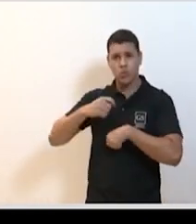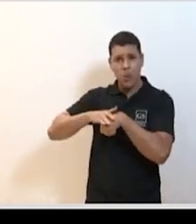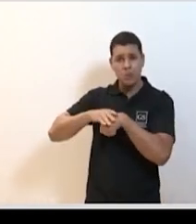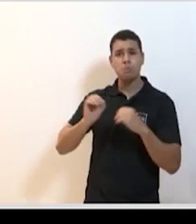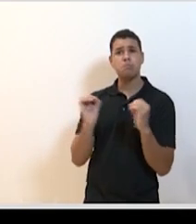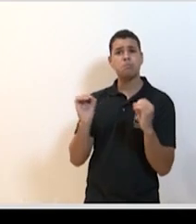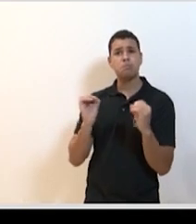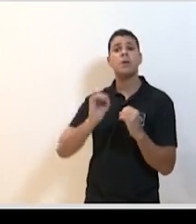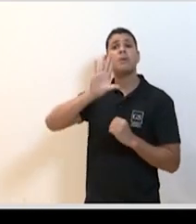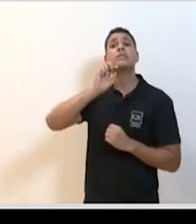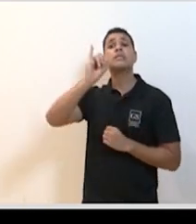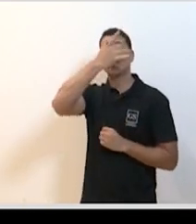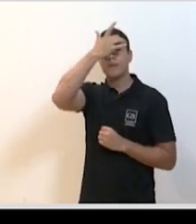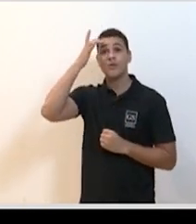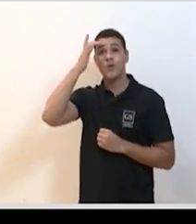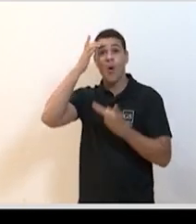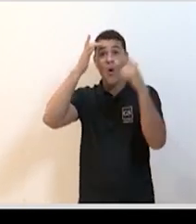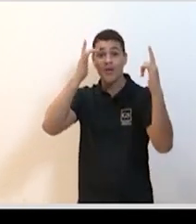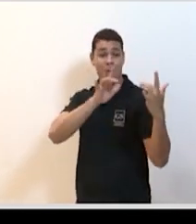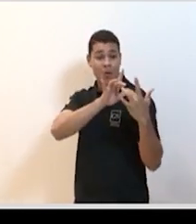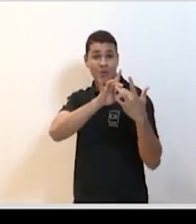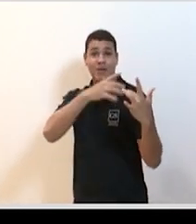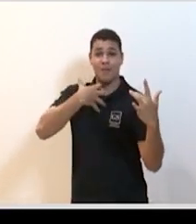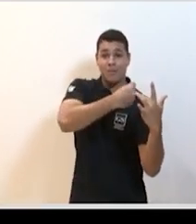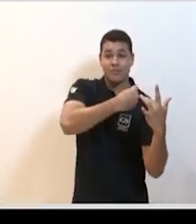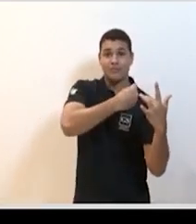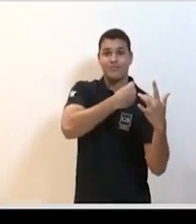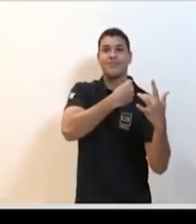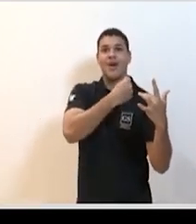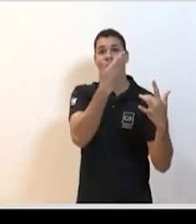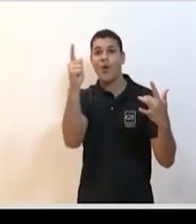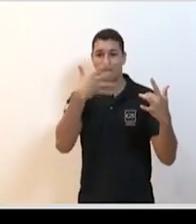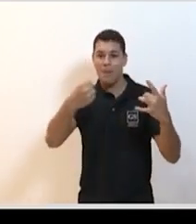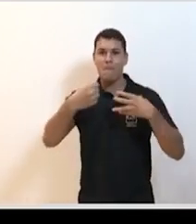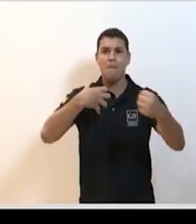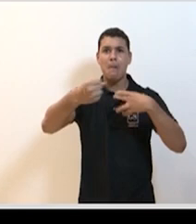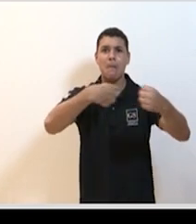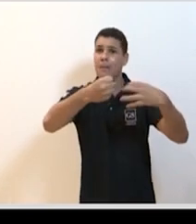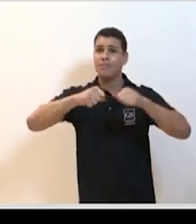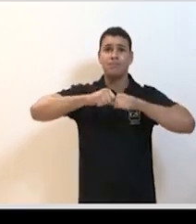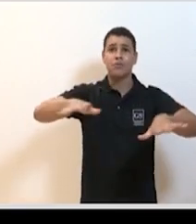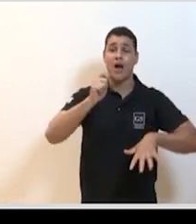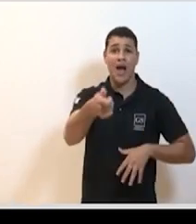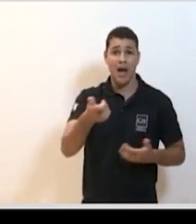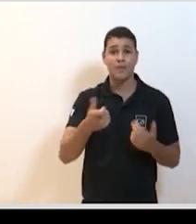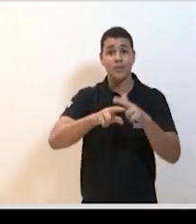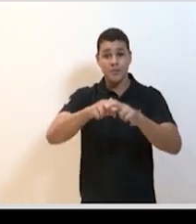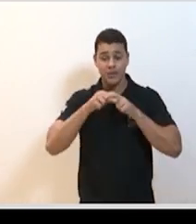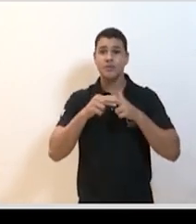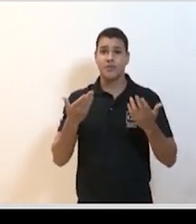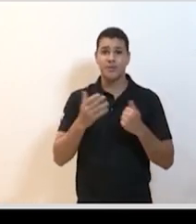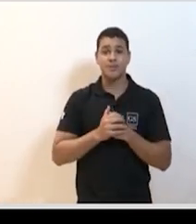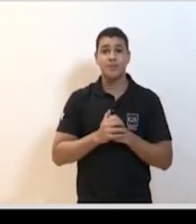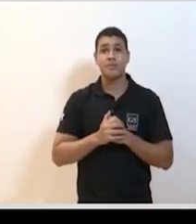essa infecção, aí você tem um grande problema. Porque você tem um risco grande de uma pandemia, algo que vai se espalhar rapidamente e você ainda